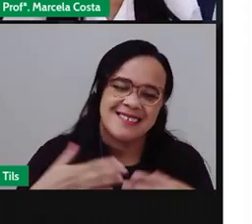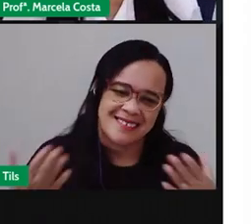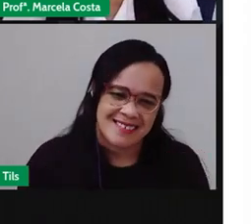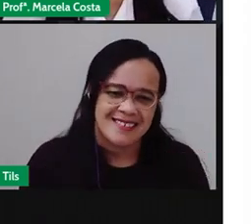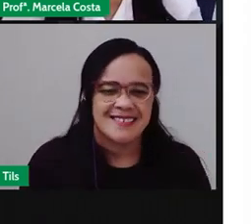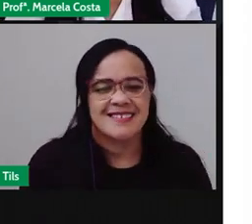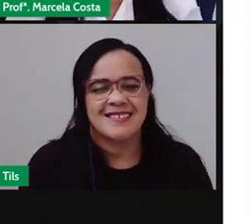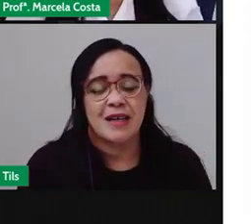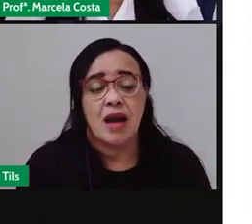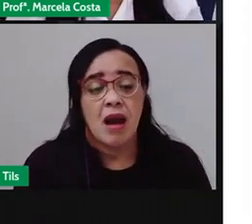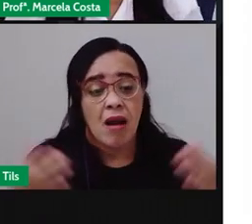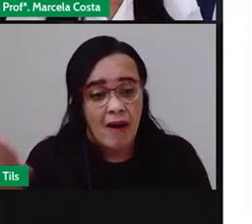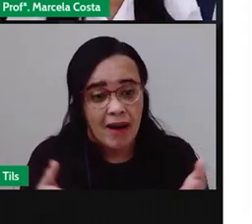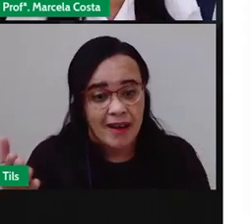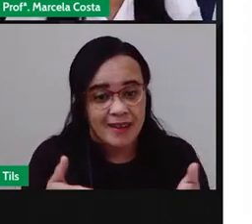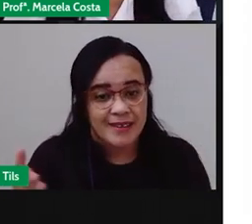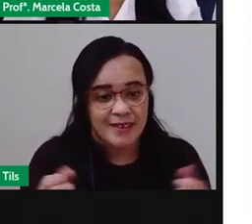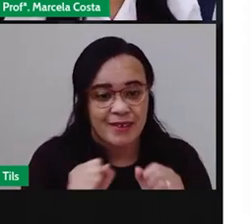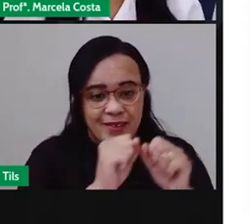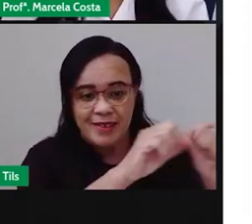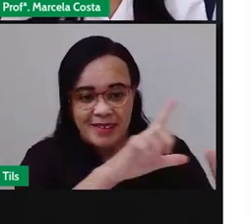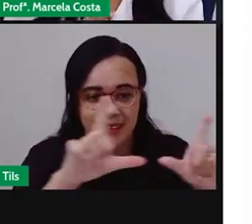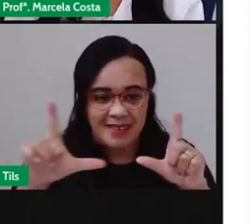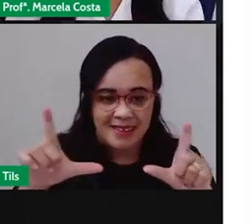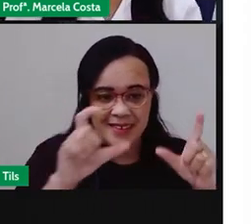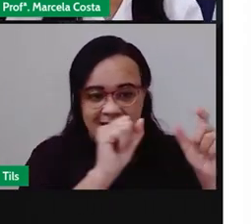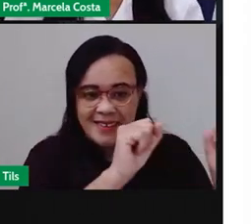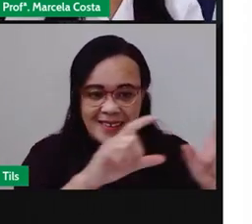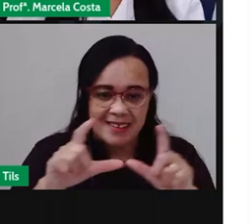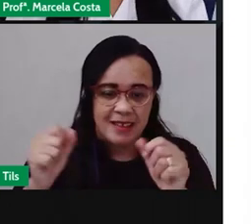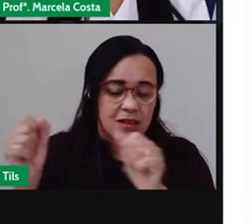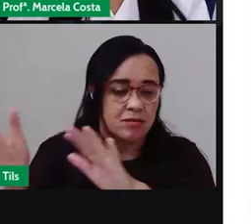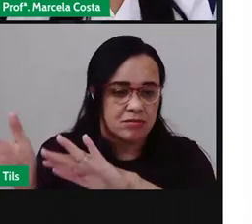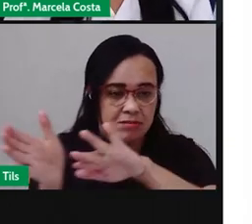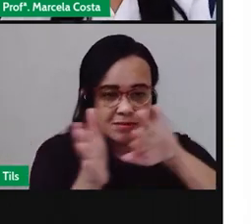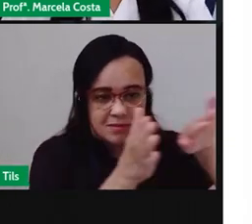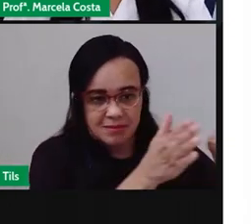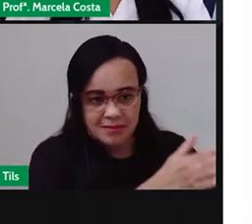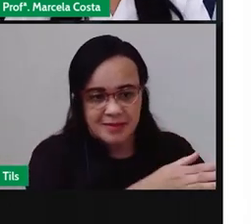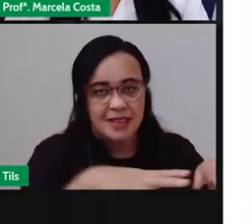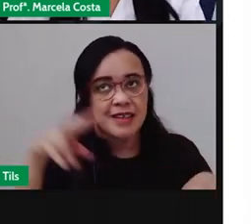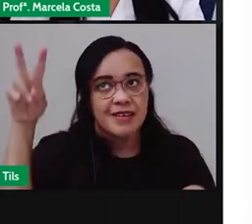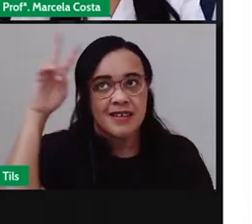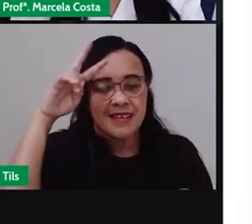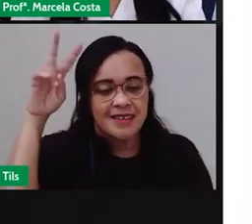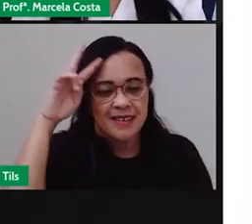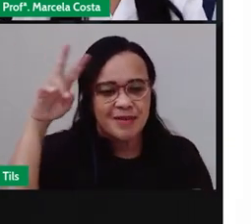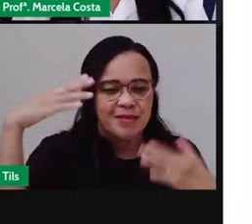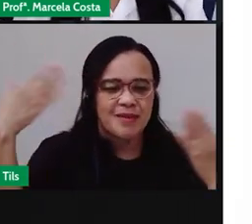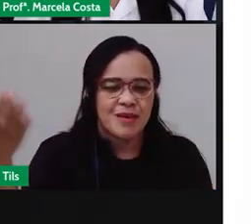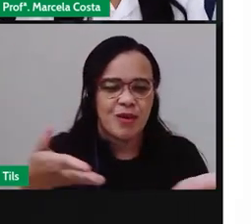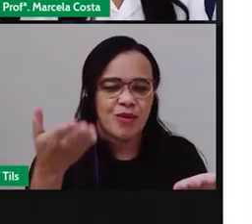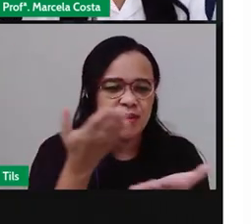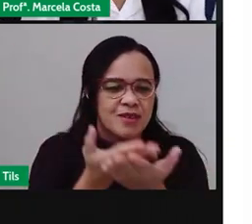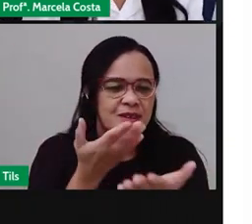né finalizar aqui a apresentação desse slide pra gente relembrar o que foi que a gente aprendeu com essa aula